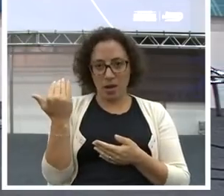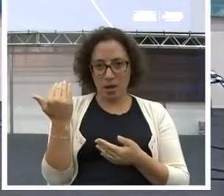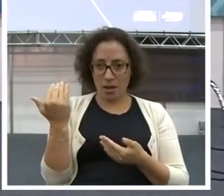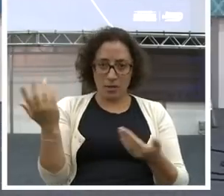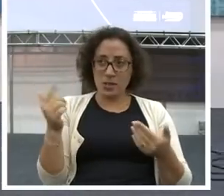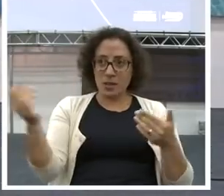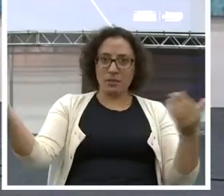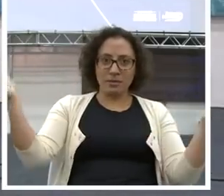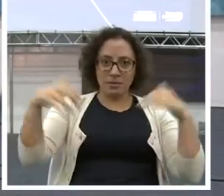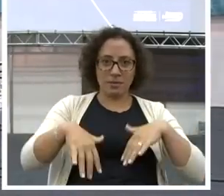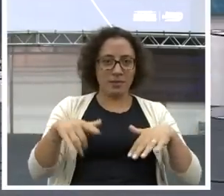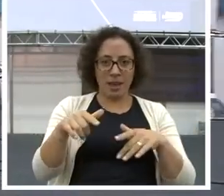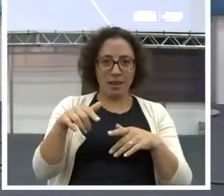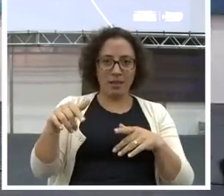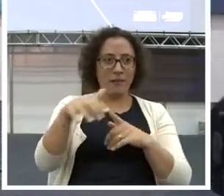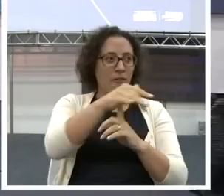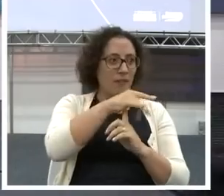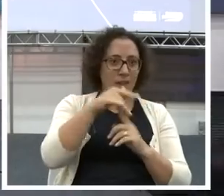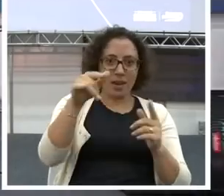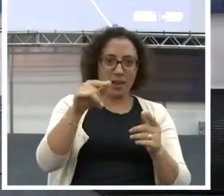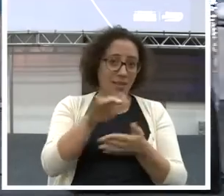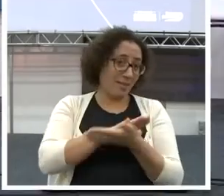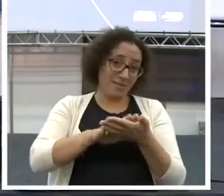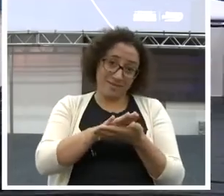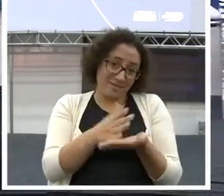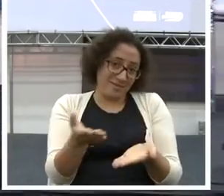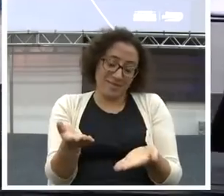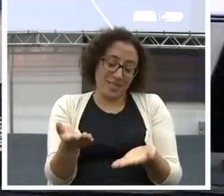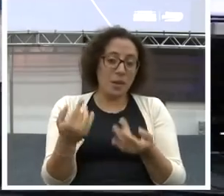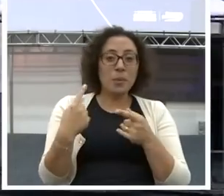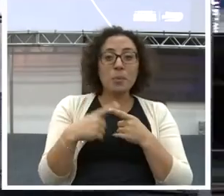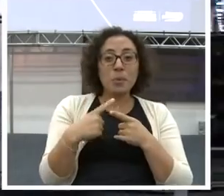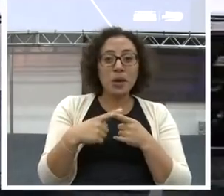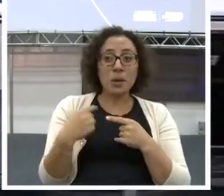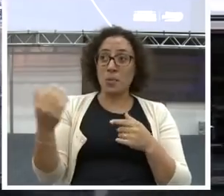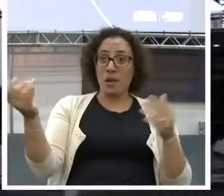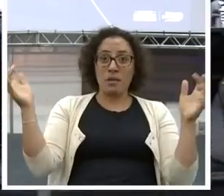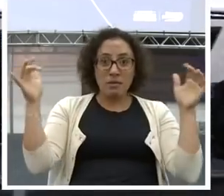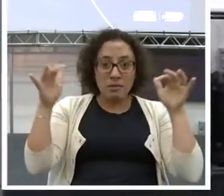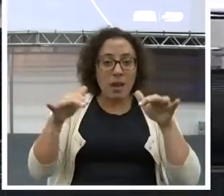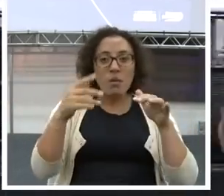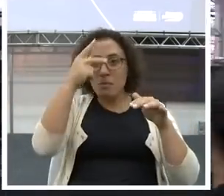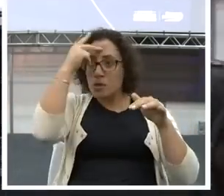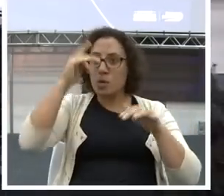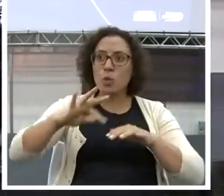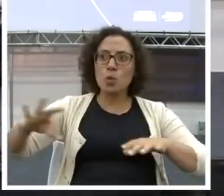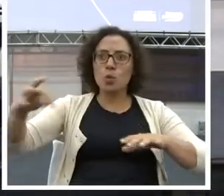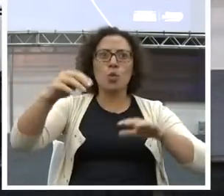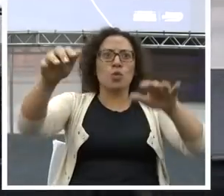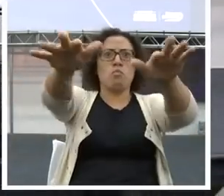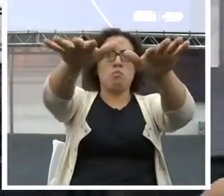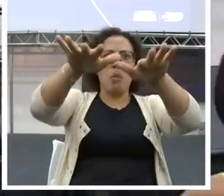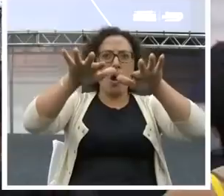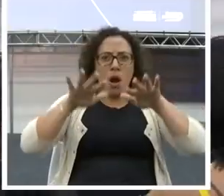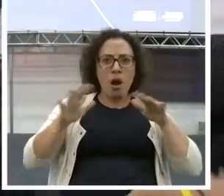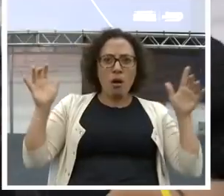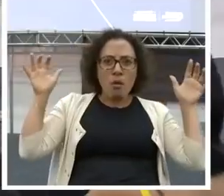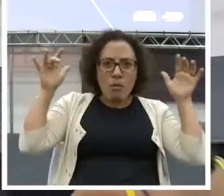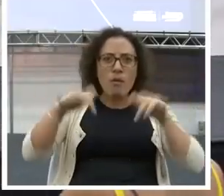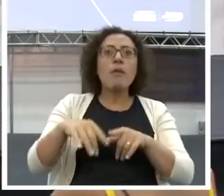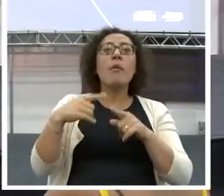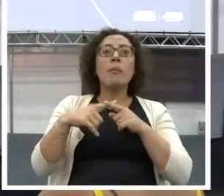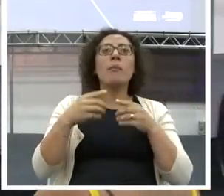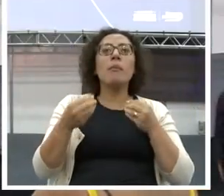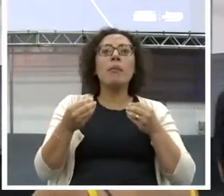É porque quer crescer. Quer evoluir. Quer montar negócios. Quer prosperar. Quer gerar emprego. Quer um Brasil